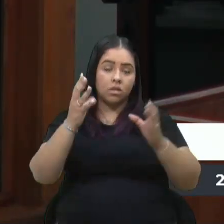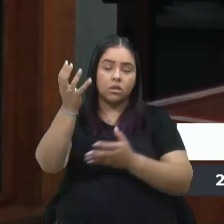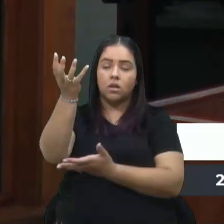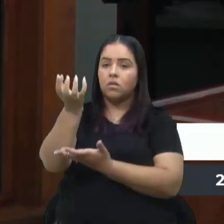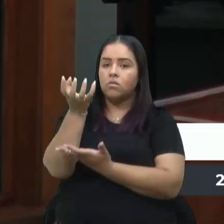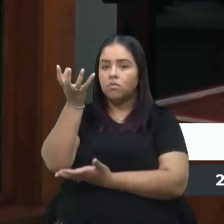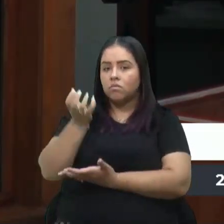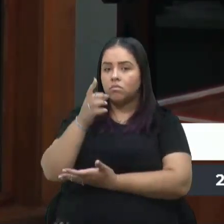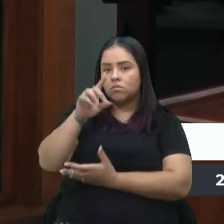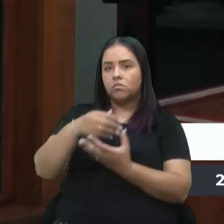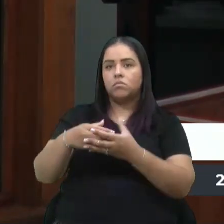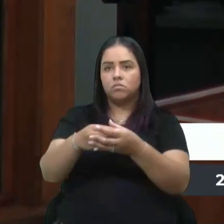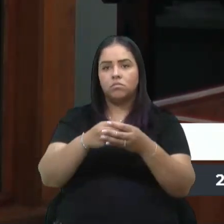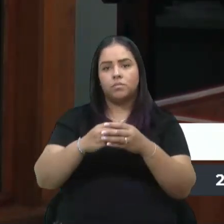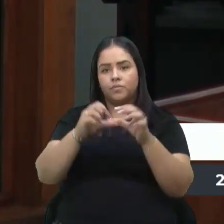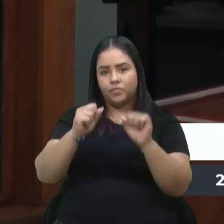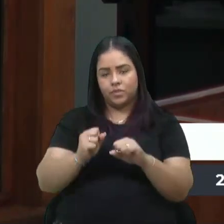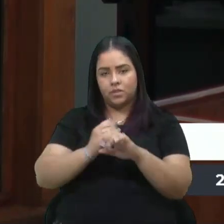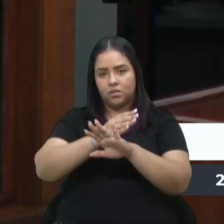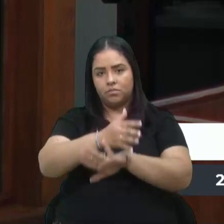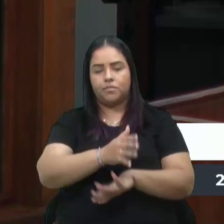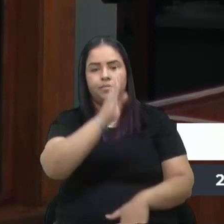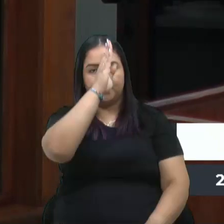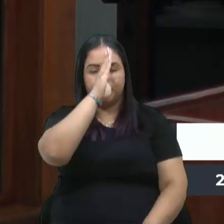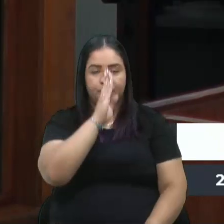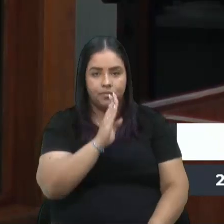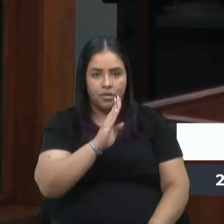é turismo e pode entrar de graça.